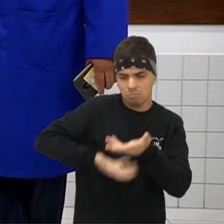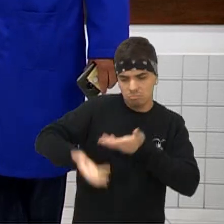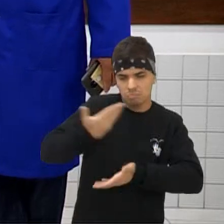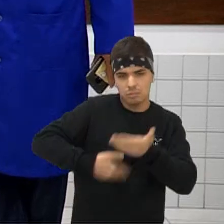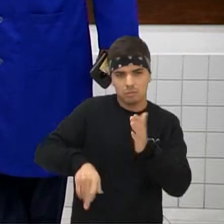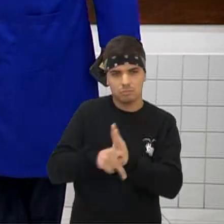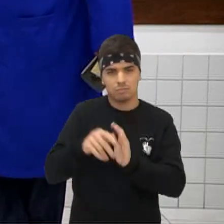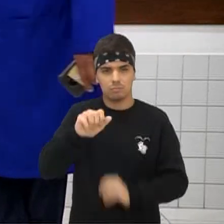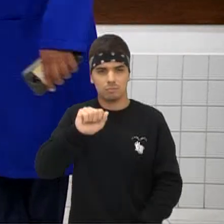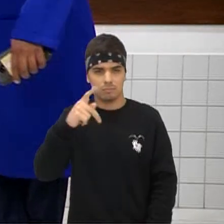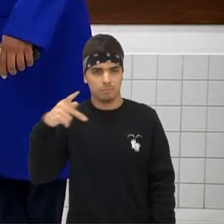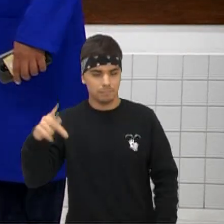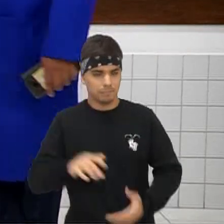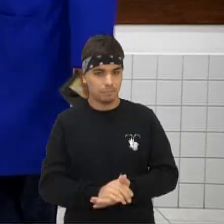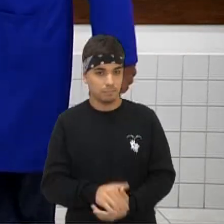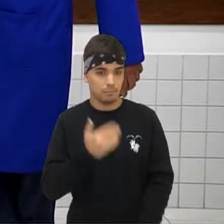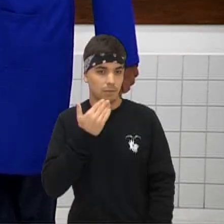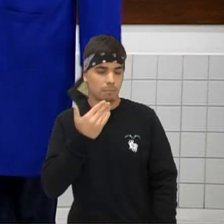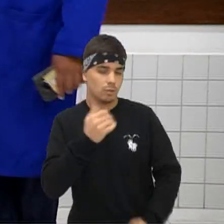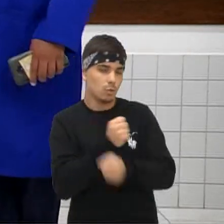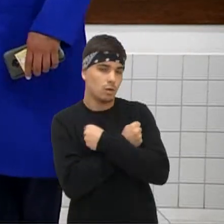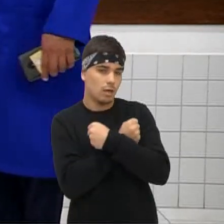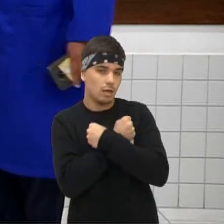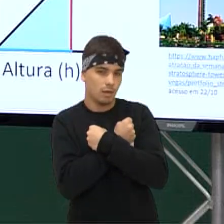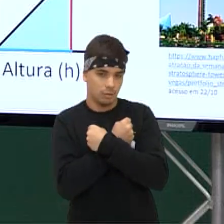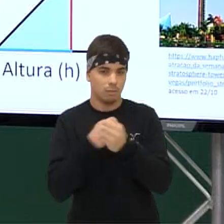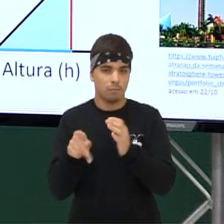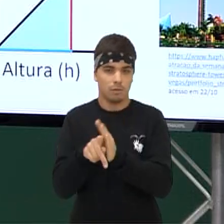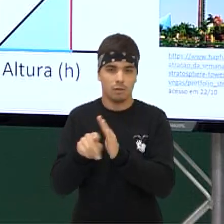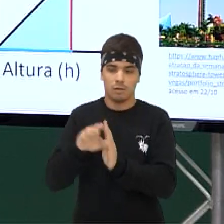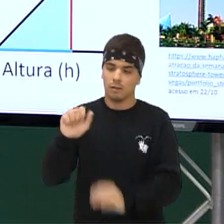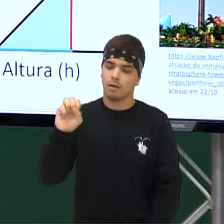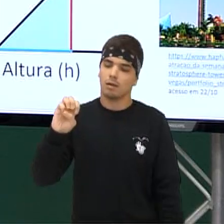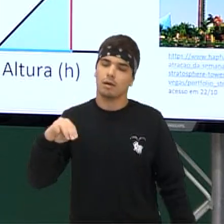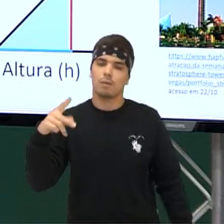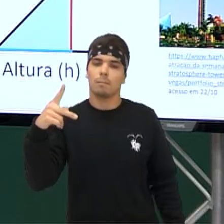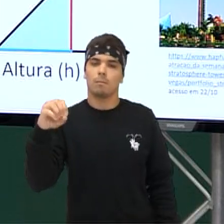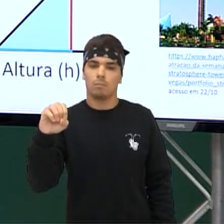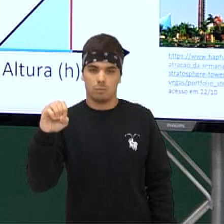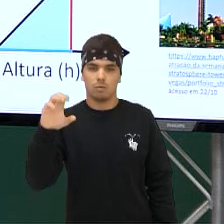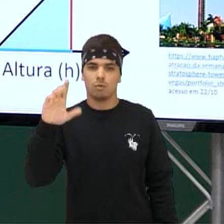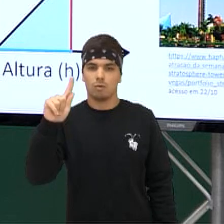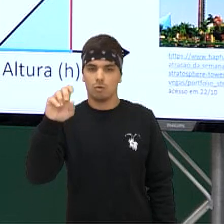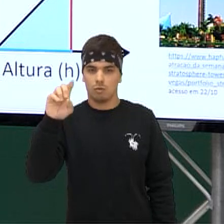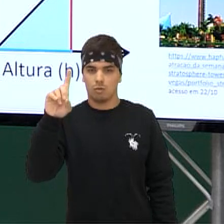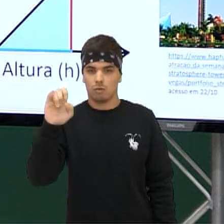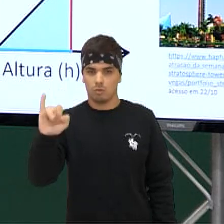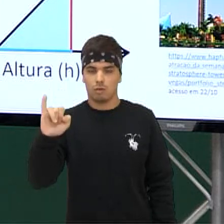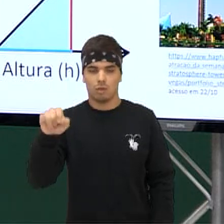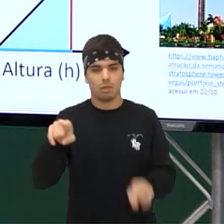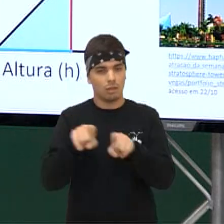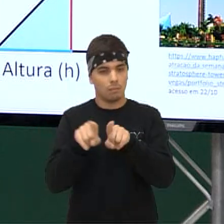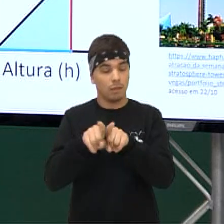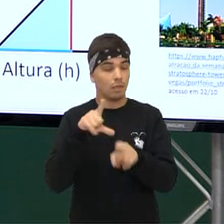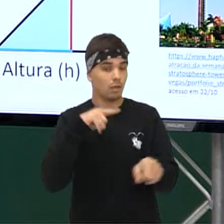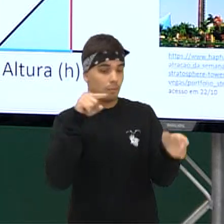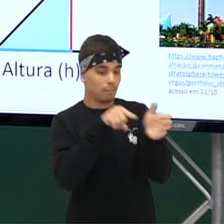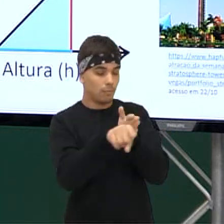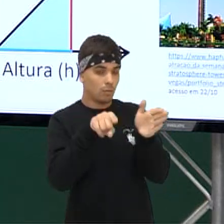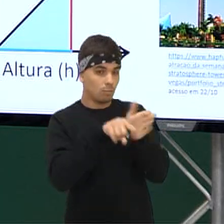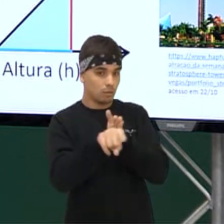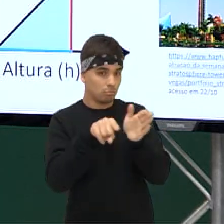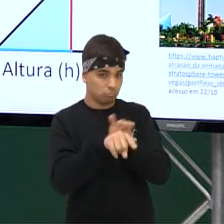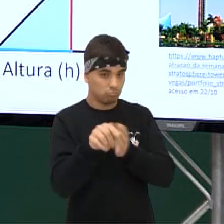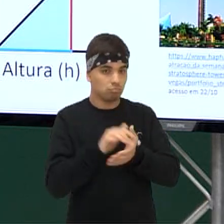aplicativo Show demais E mandando um pedido para mandar um abraço lá para o Campo Godoy Moreira Para o colégio Nós temos uma perguntinha aqui Teve